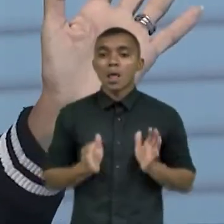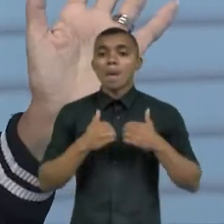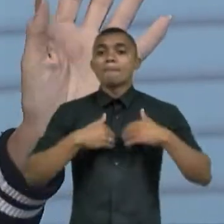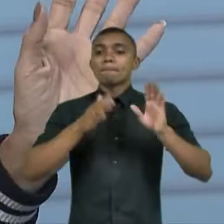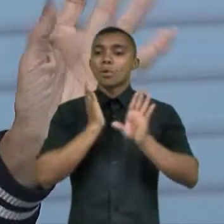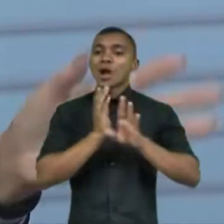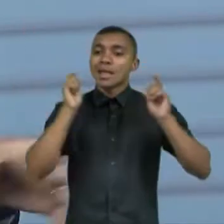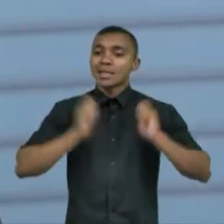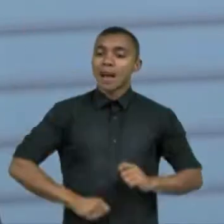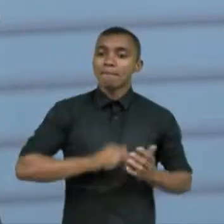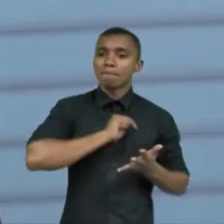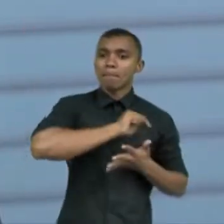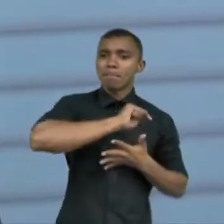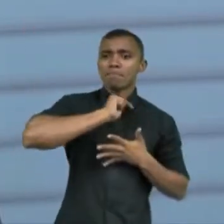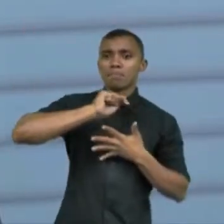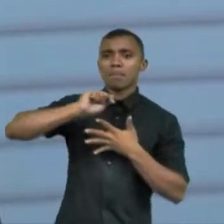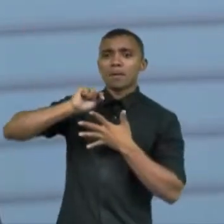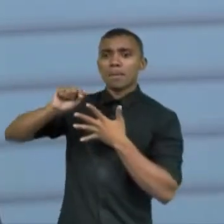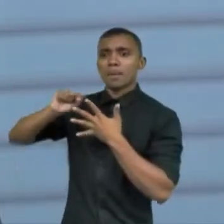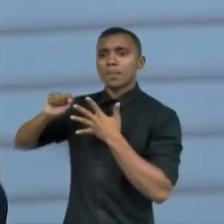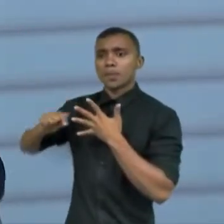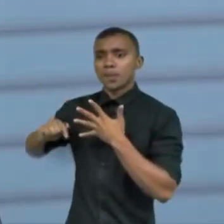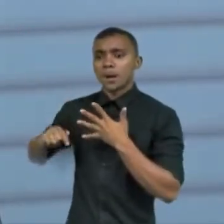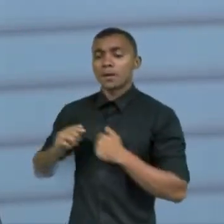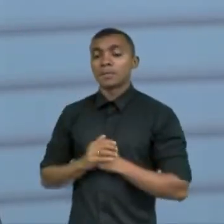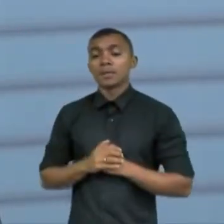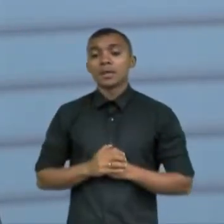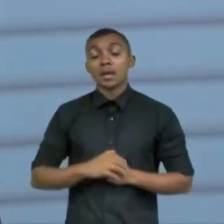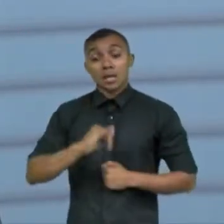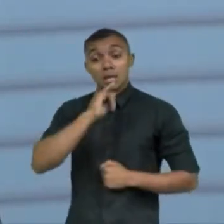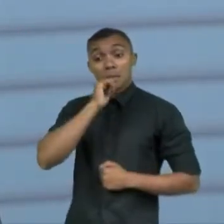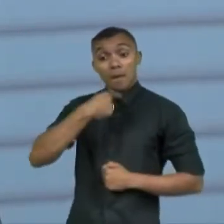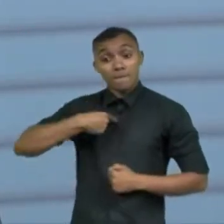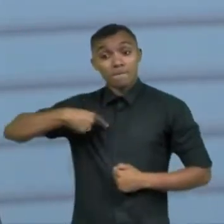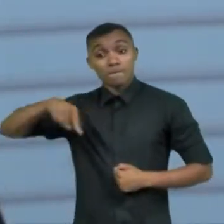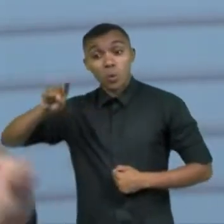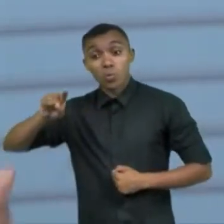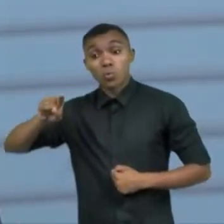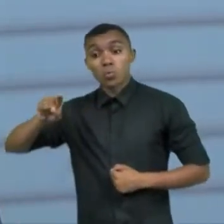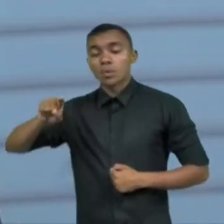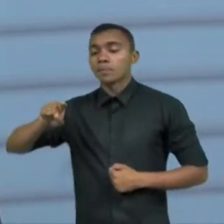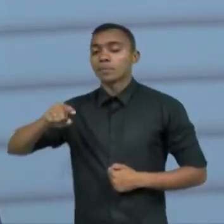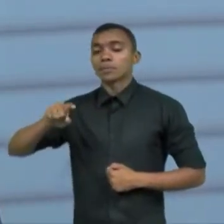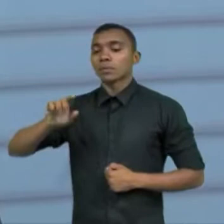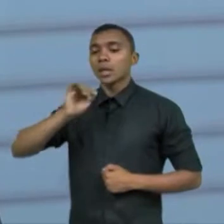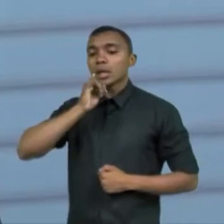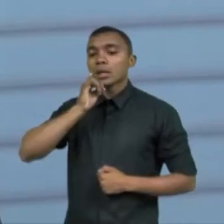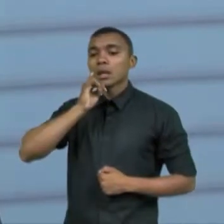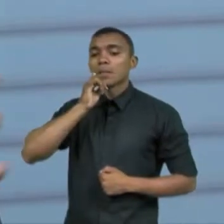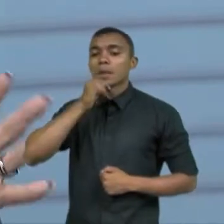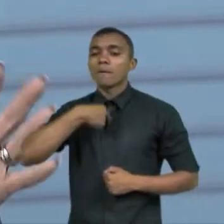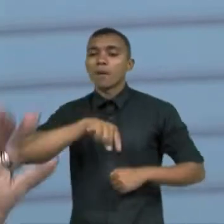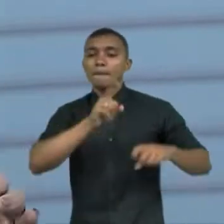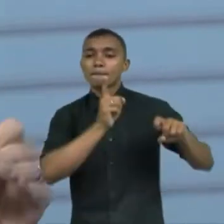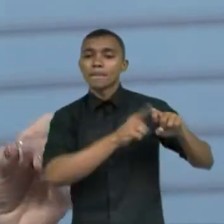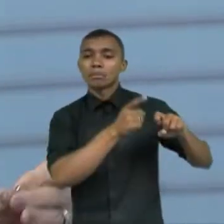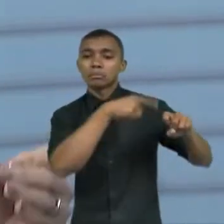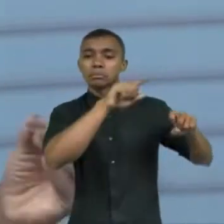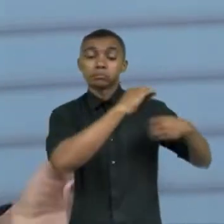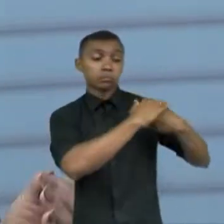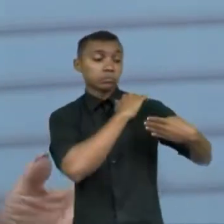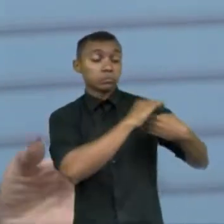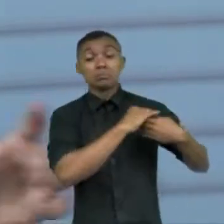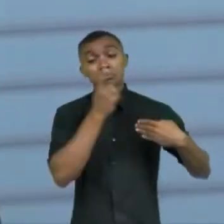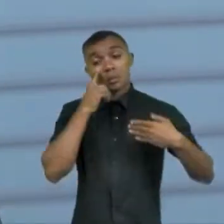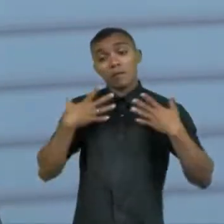né das mais diversas então quando eu fui orientada pelos profissionais que atendem minha filha nós vamos fazer uma história